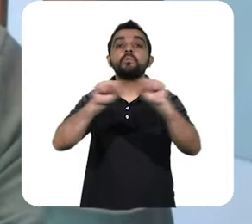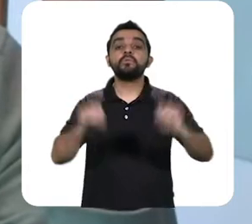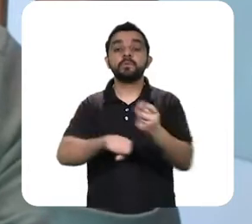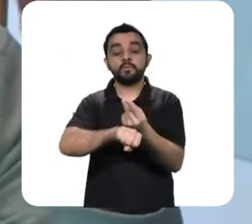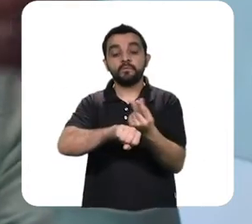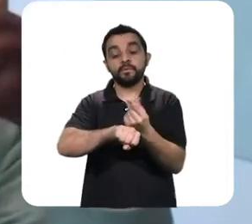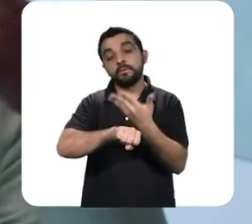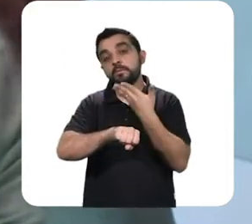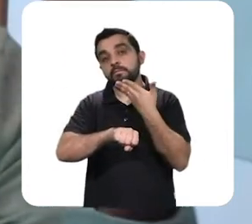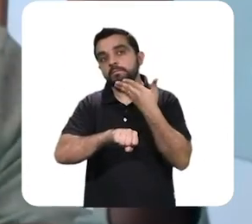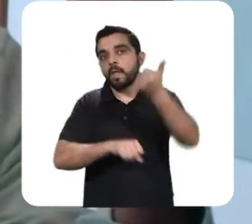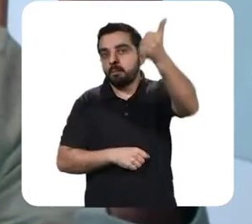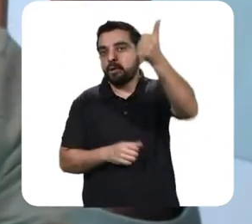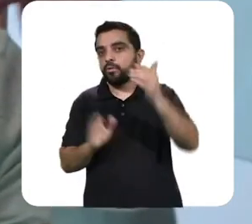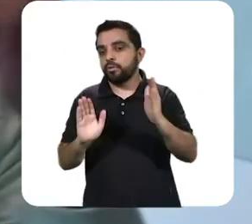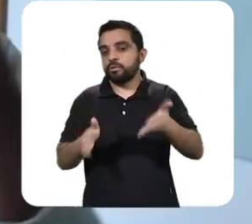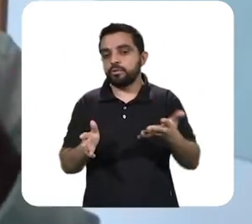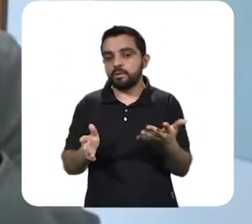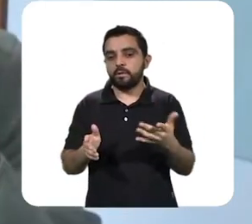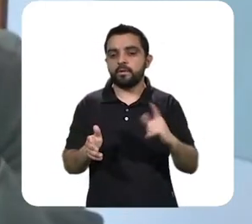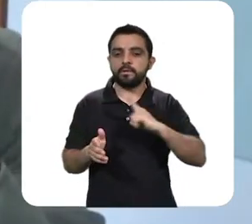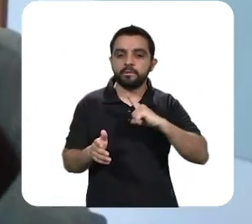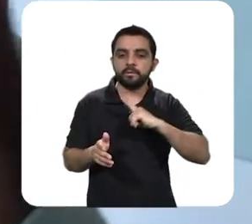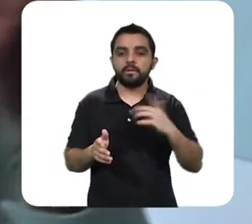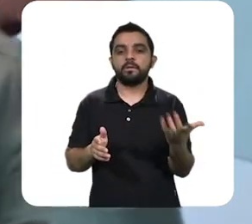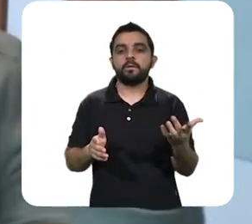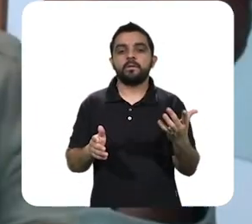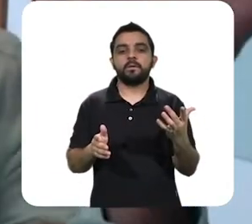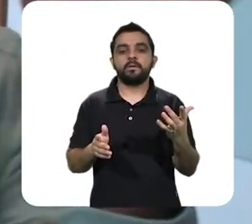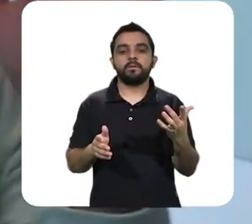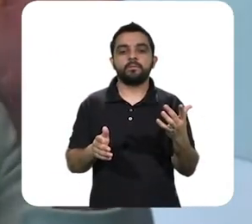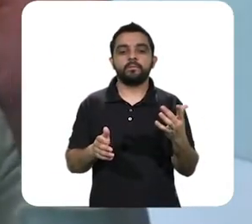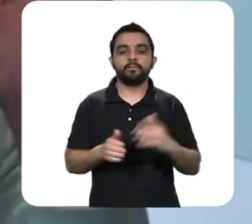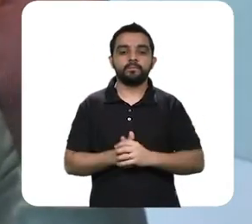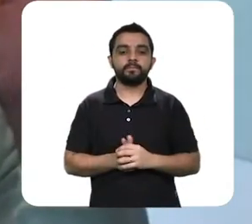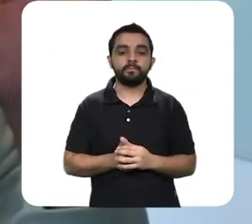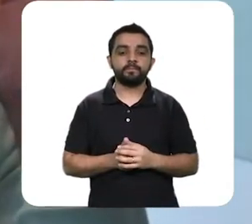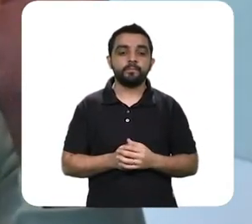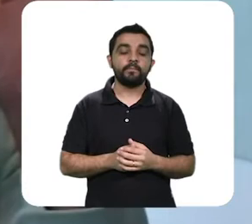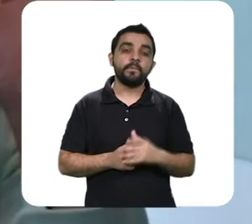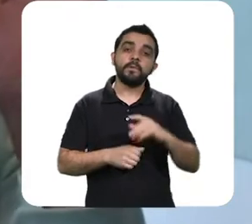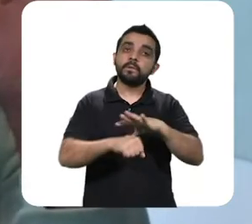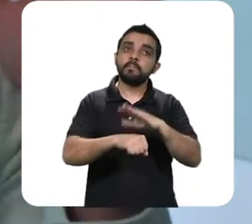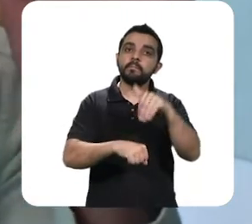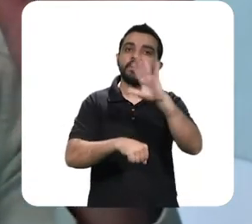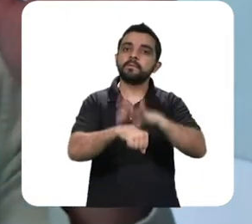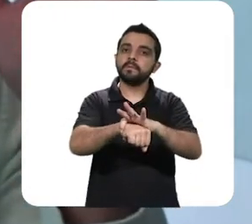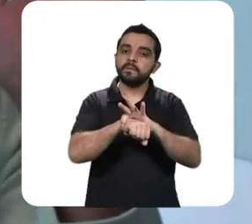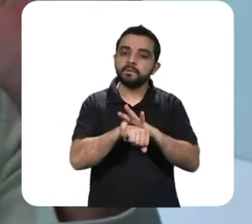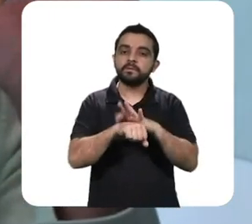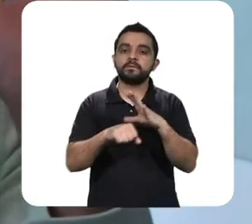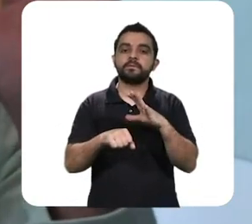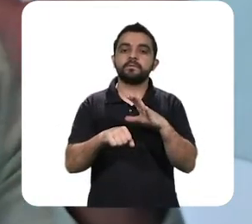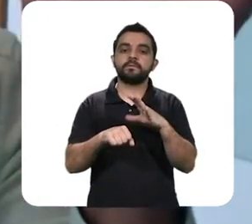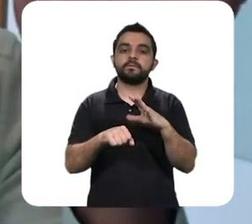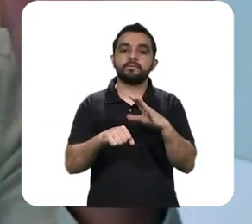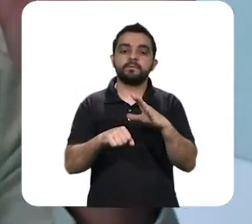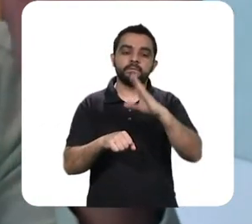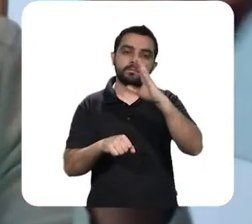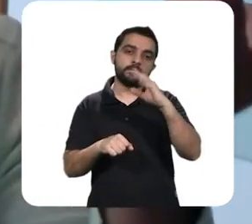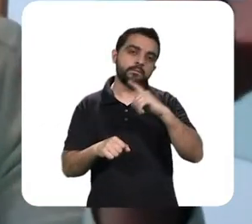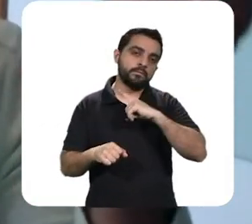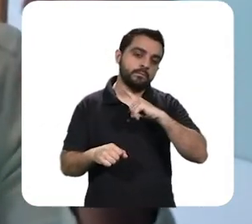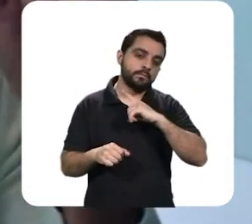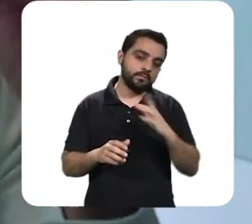inclusive com alta limpeza eventualmente houve um derretimento de valor de ativos no mercado acionário